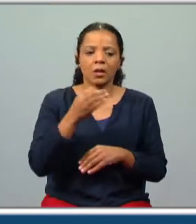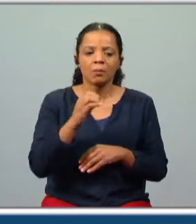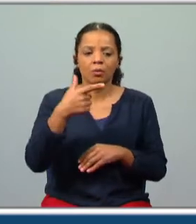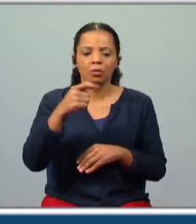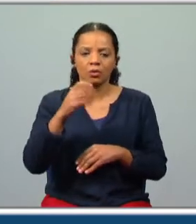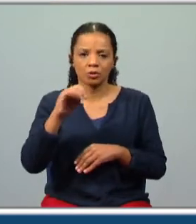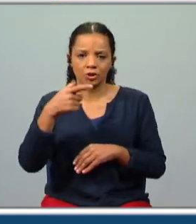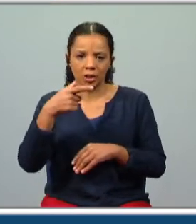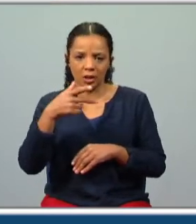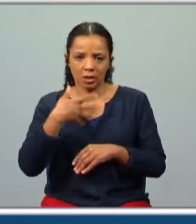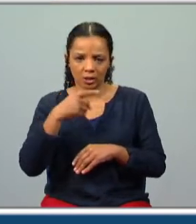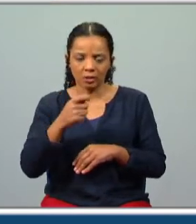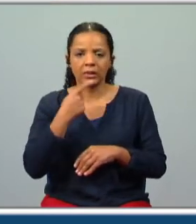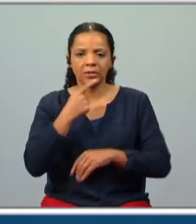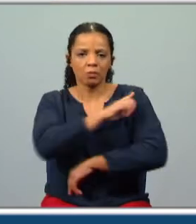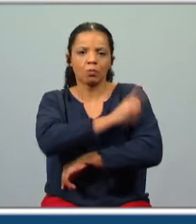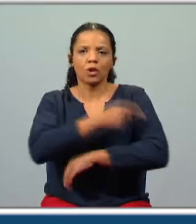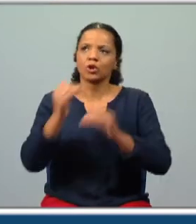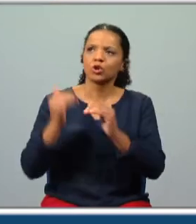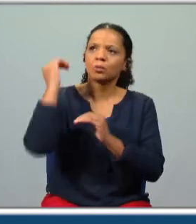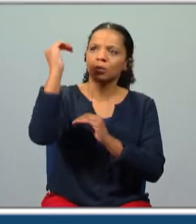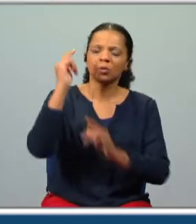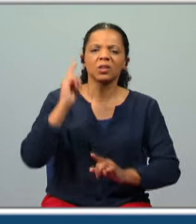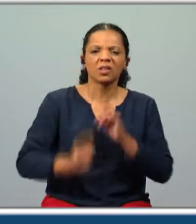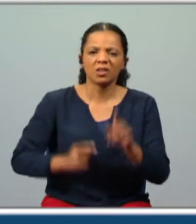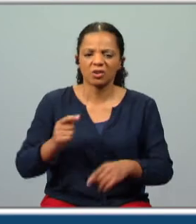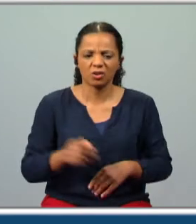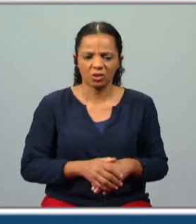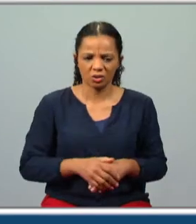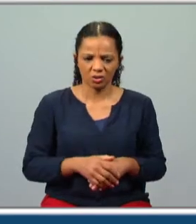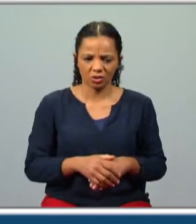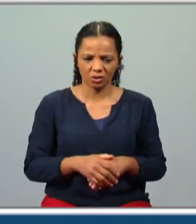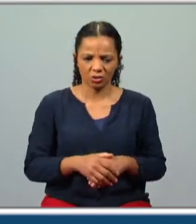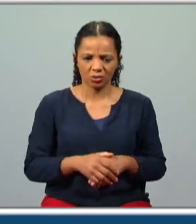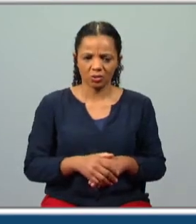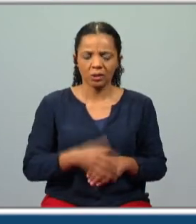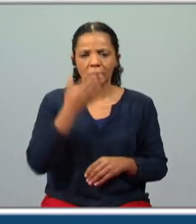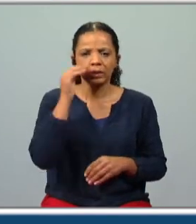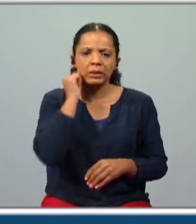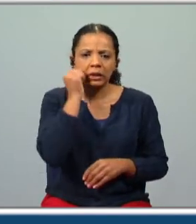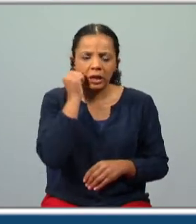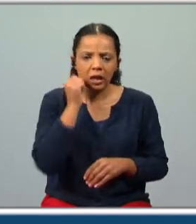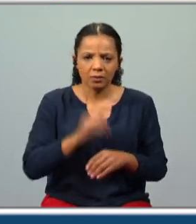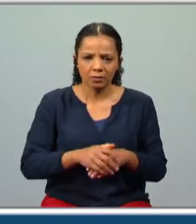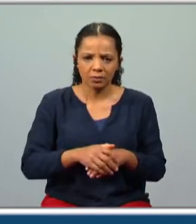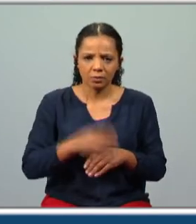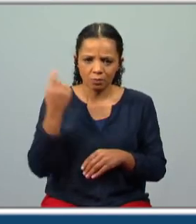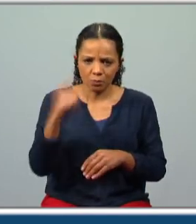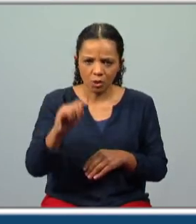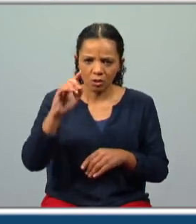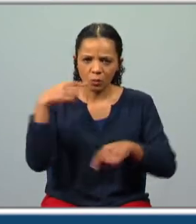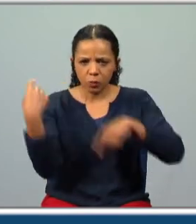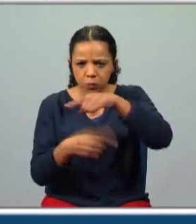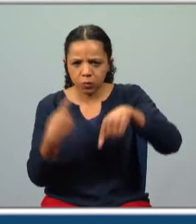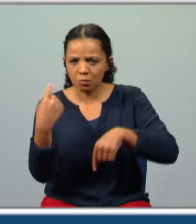o poder superior. O que é isto? Porque isto parece muito mais grave do que uma simples tempestade, do que uma simples